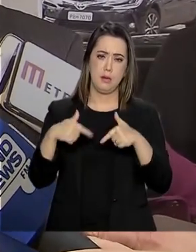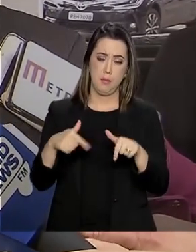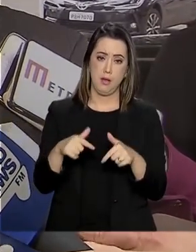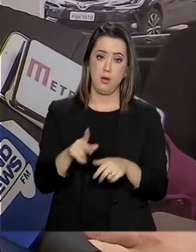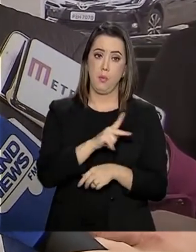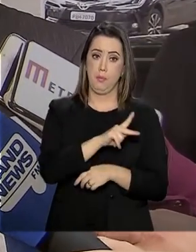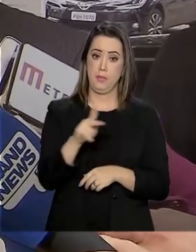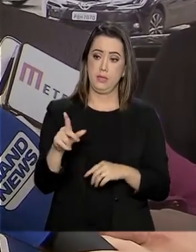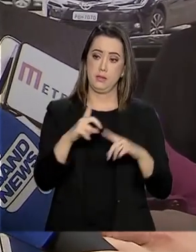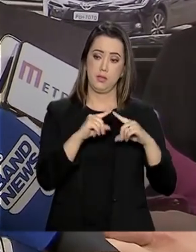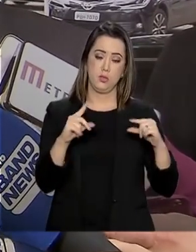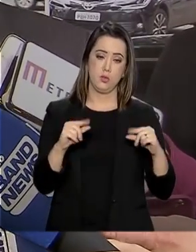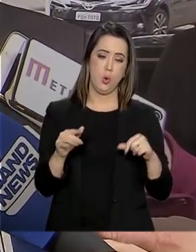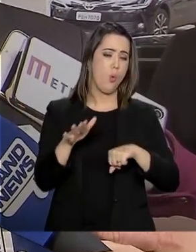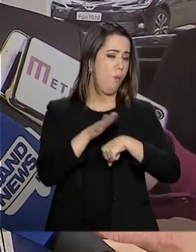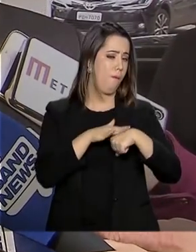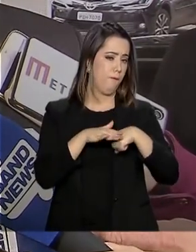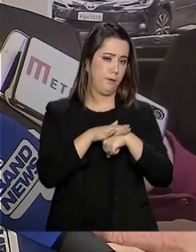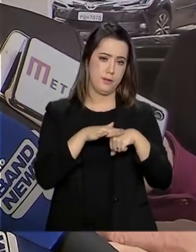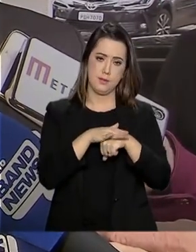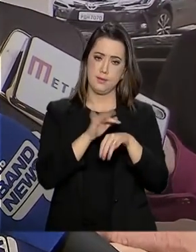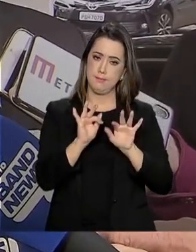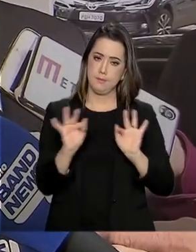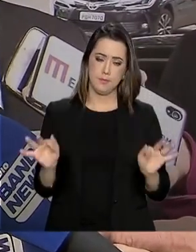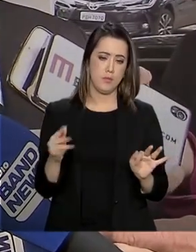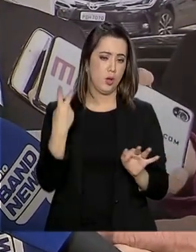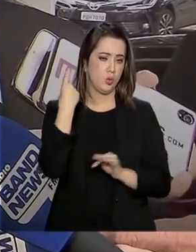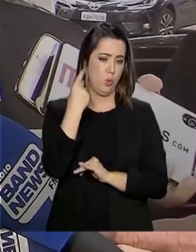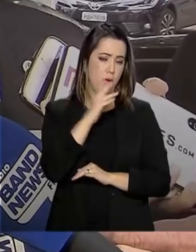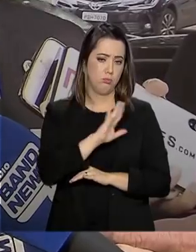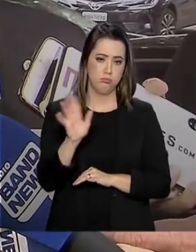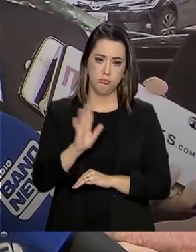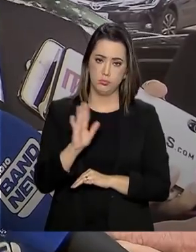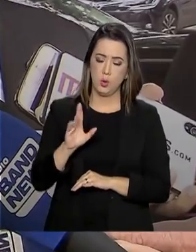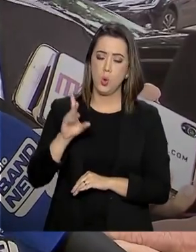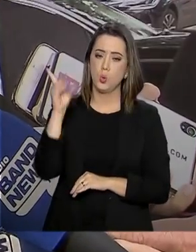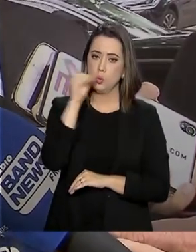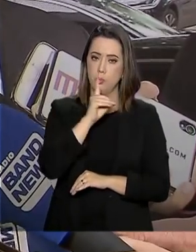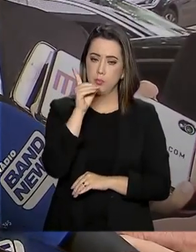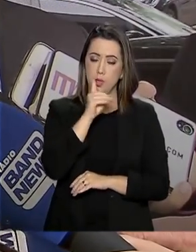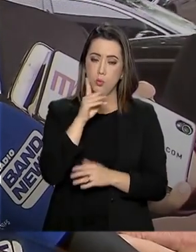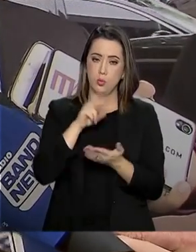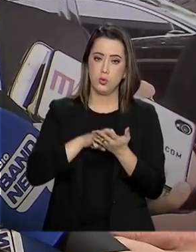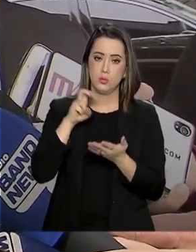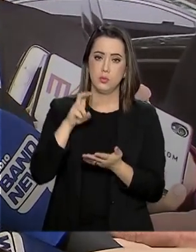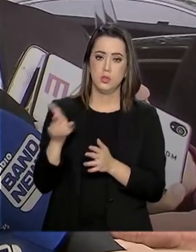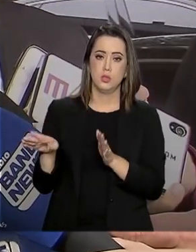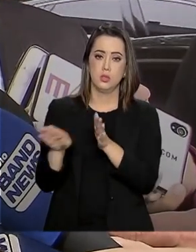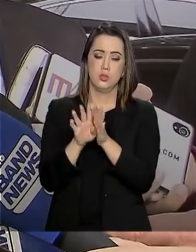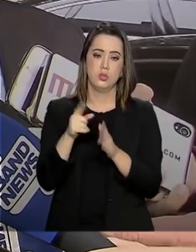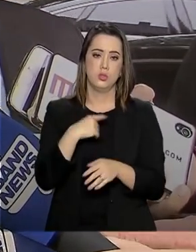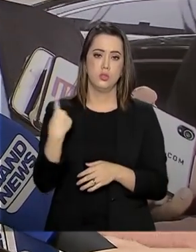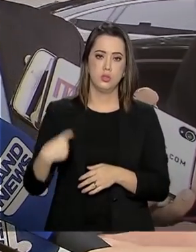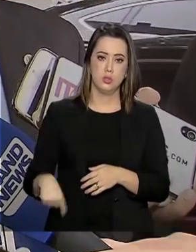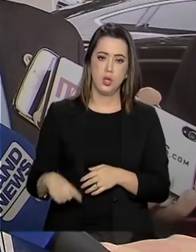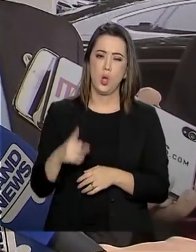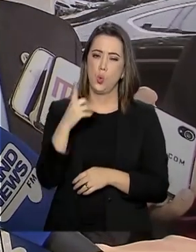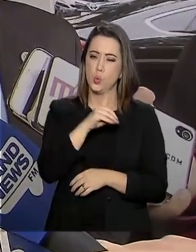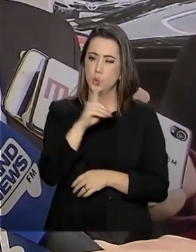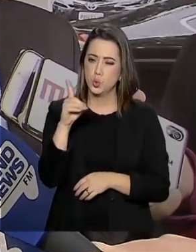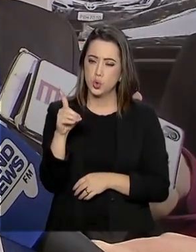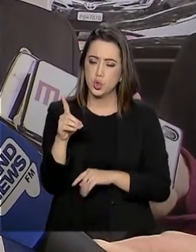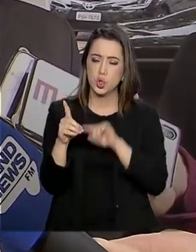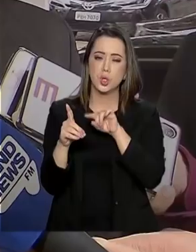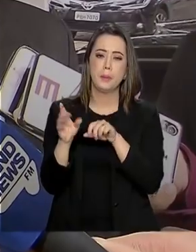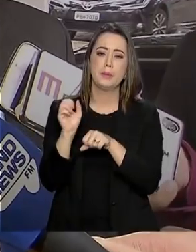receber, só uma conversa trivial, normal. Domingo de manhã a gente chega na China, aí é aquele dia para recuperar o fuso horário.